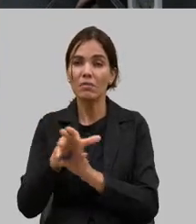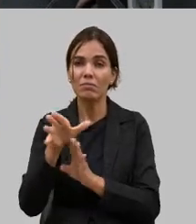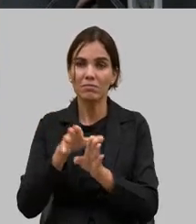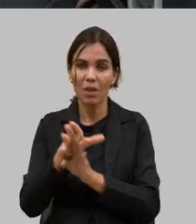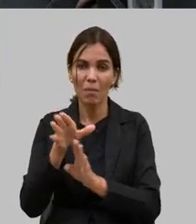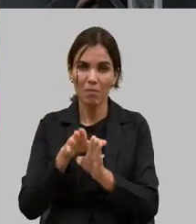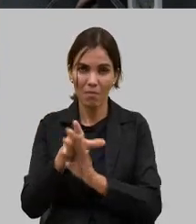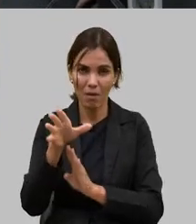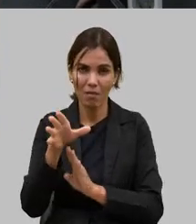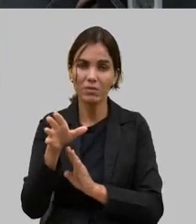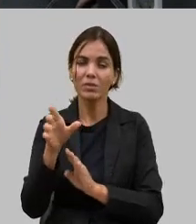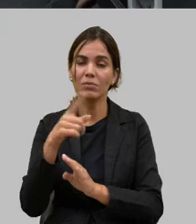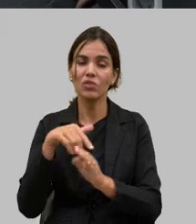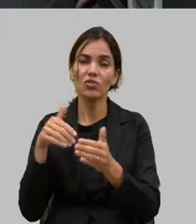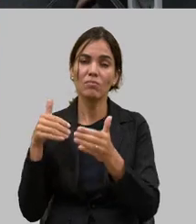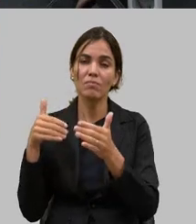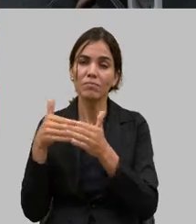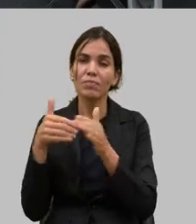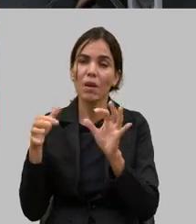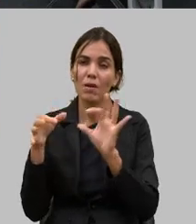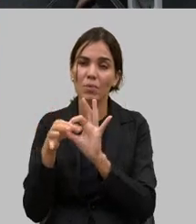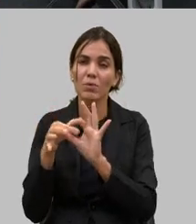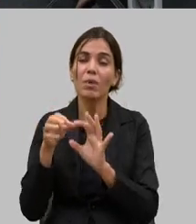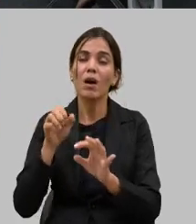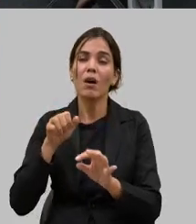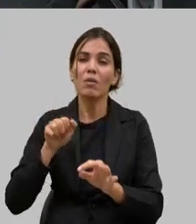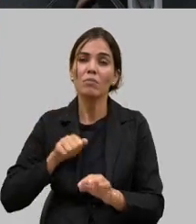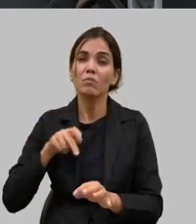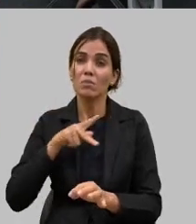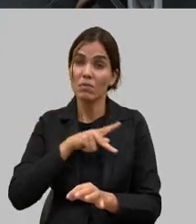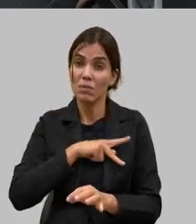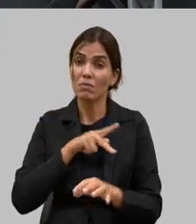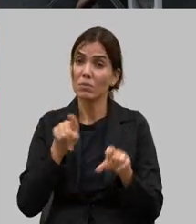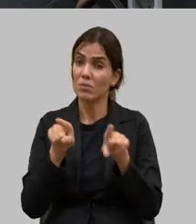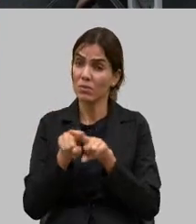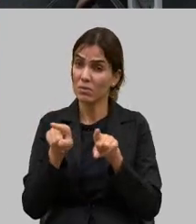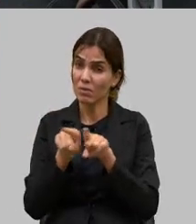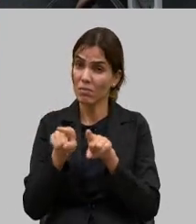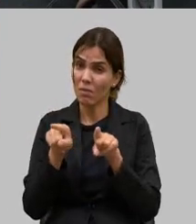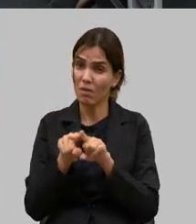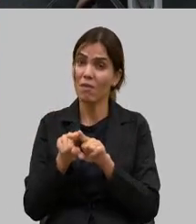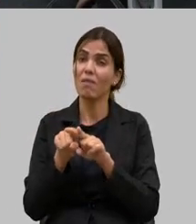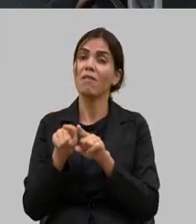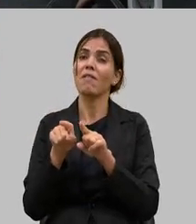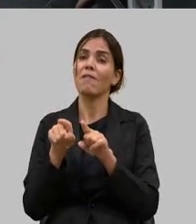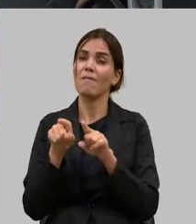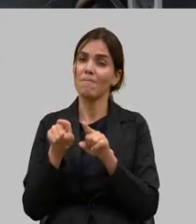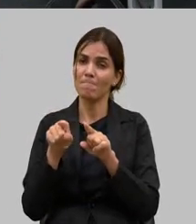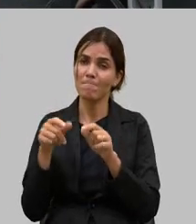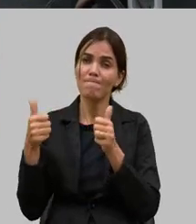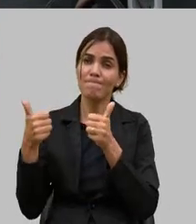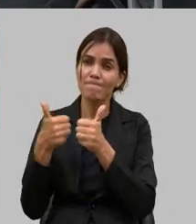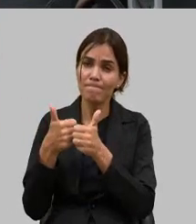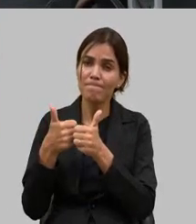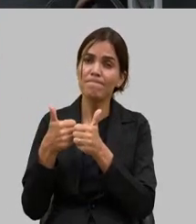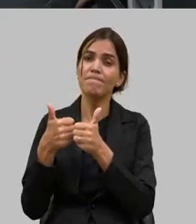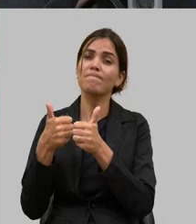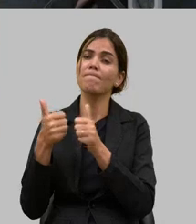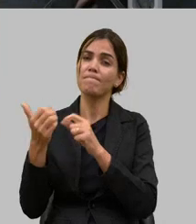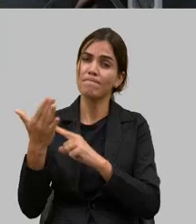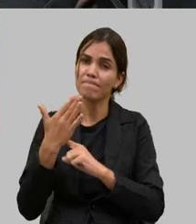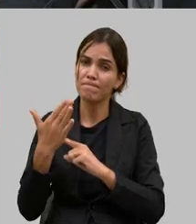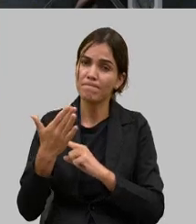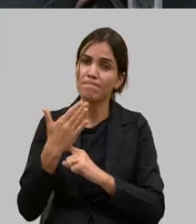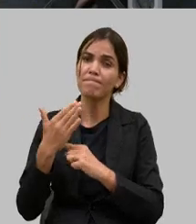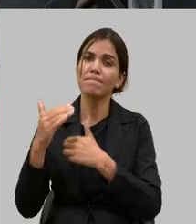vez mais aproximar o Ministério Público está muito próximo da gente através do doutor Carlos Eduardo nos dando segurança jurídica e nos apoiando e na hora